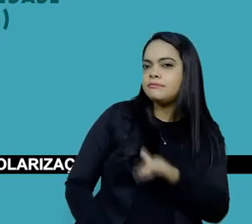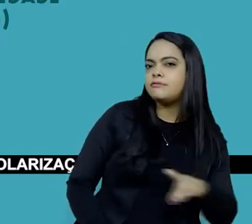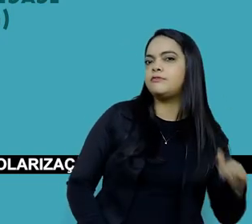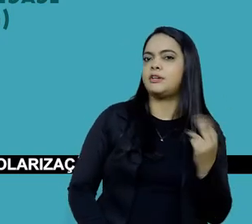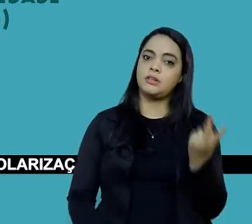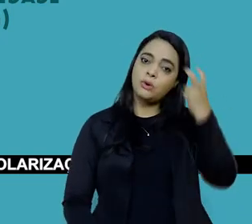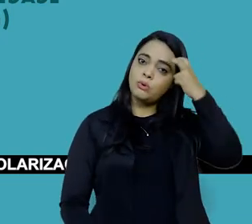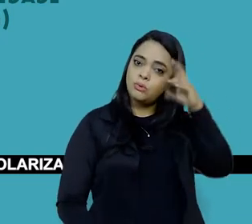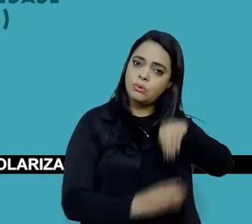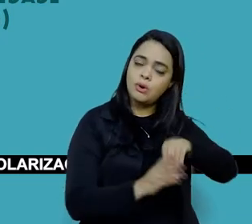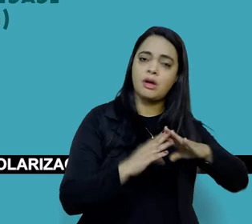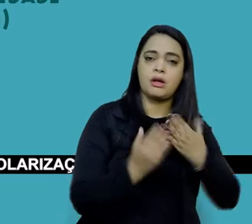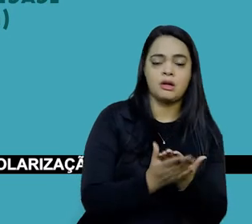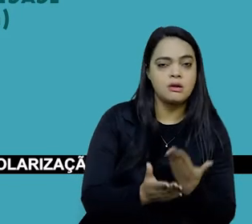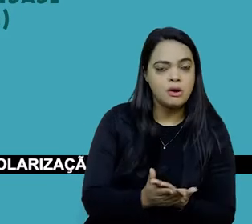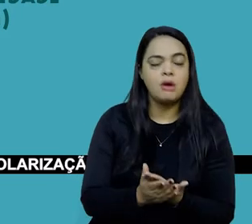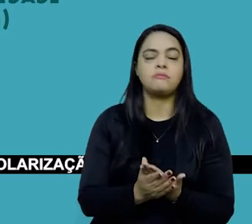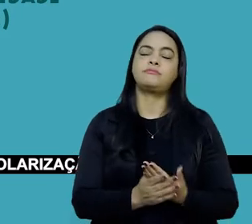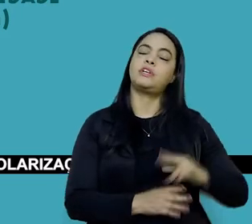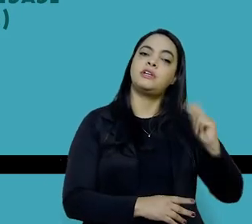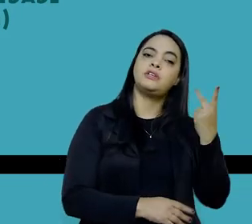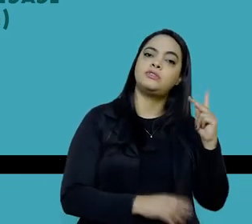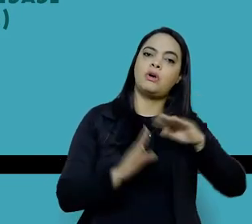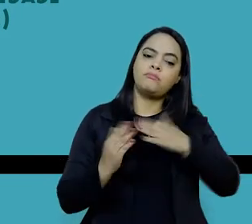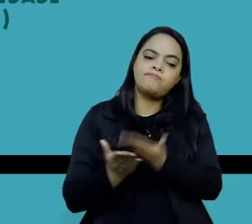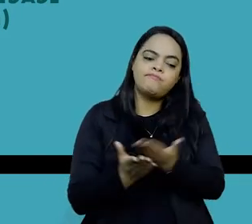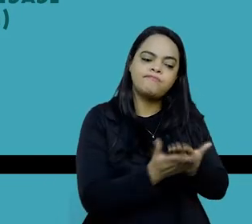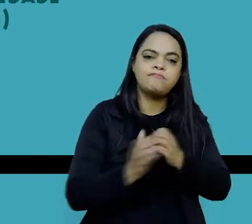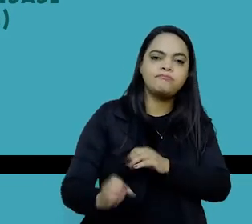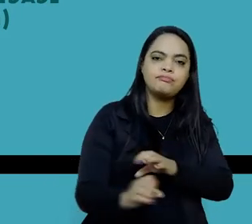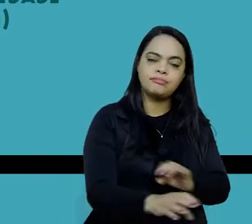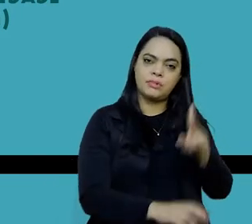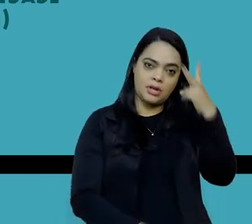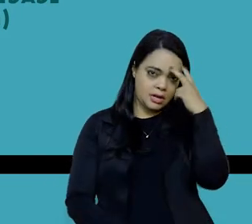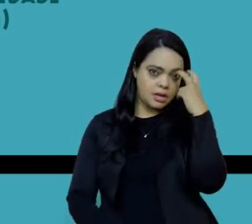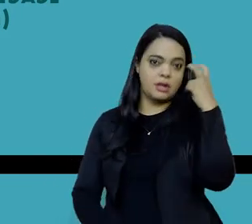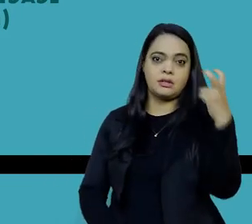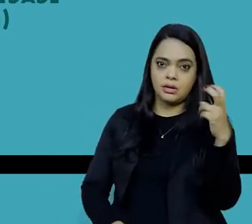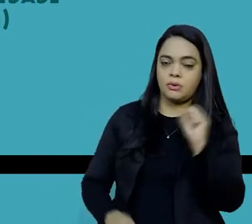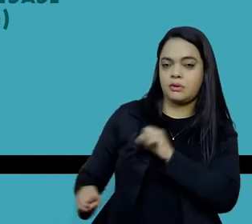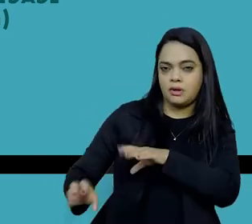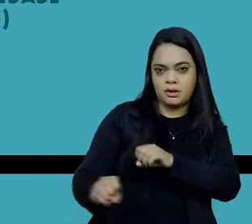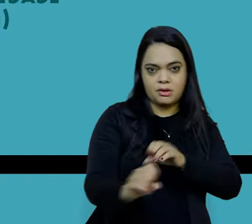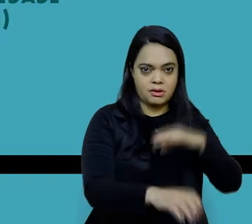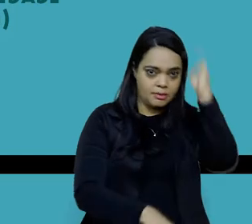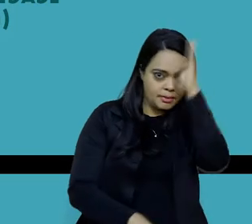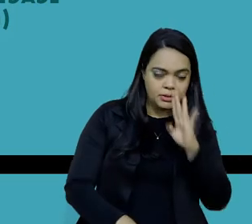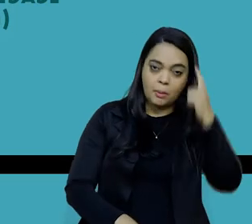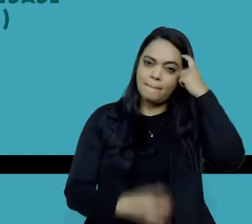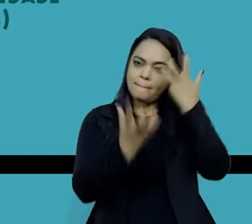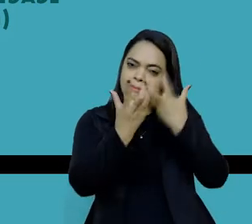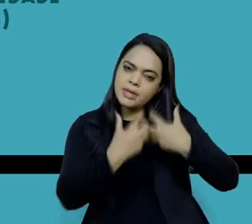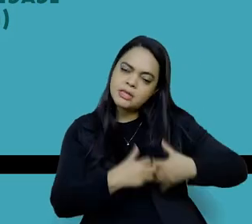cultura escolar, história da escolarização, educação, intelectuais e educação no Brasil, pensamento social